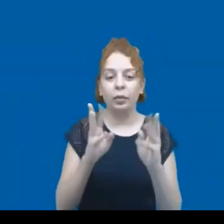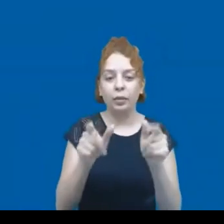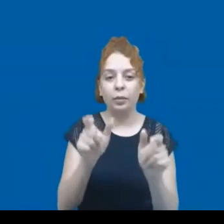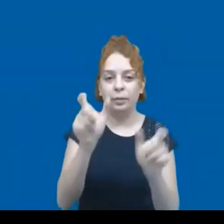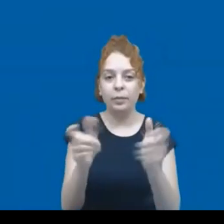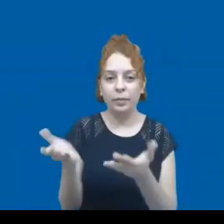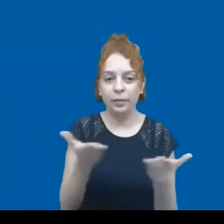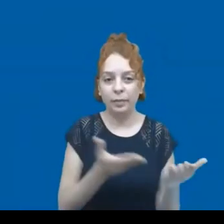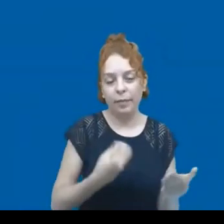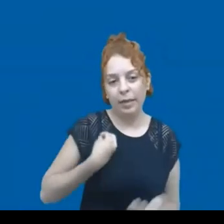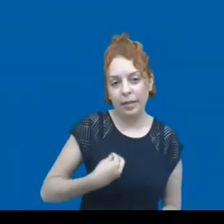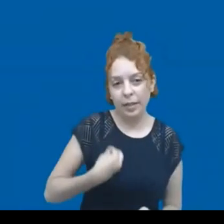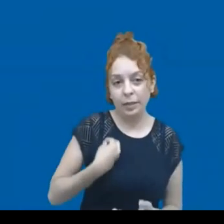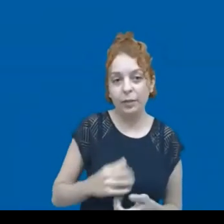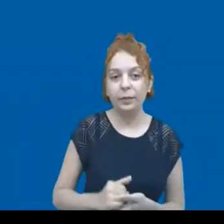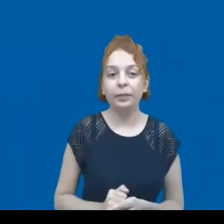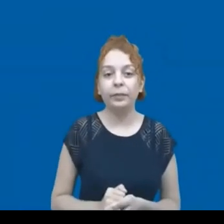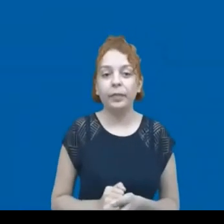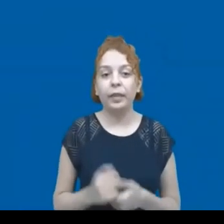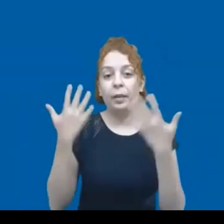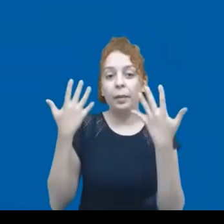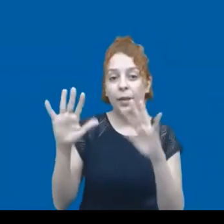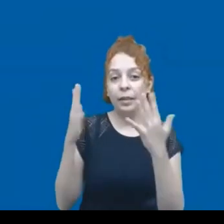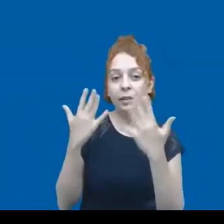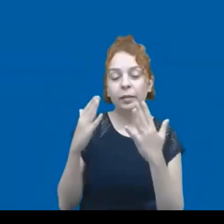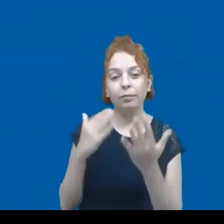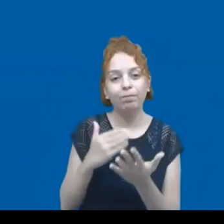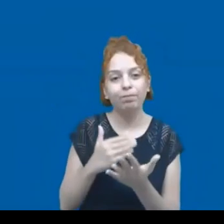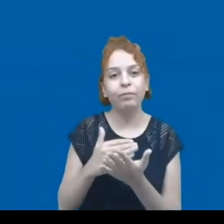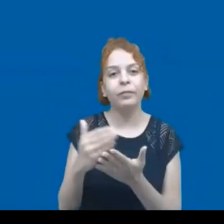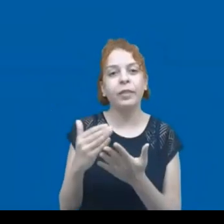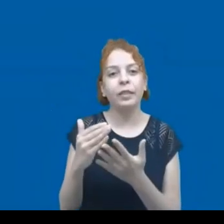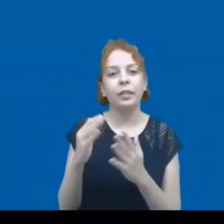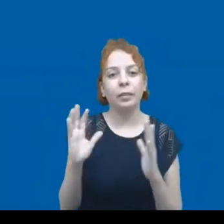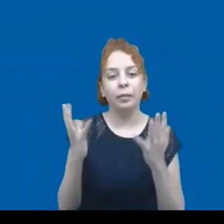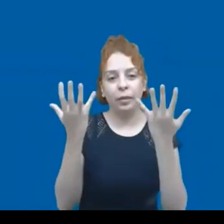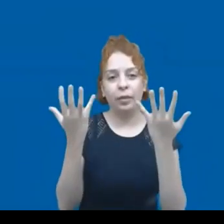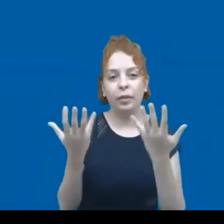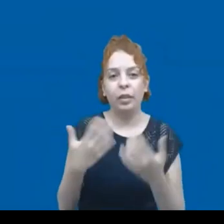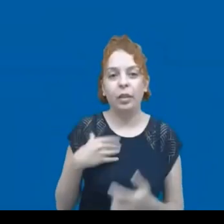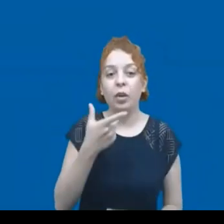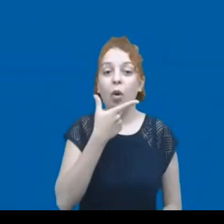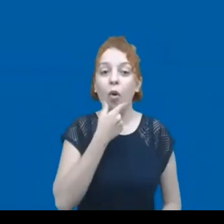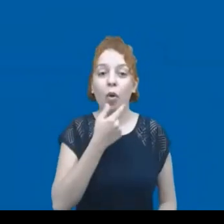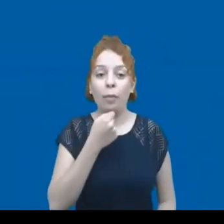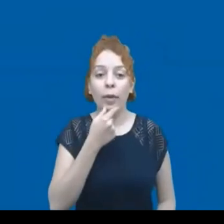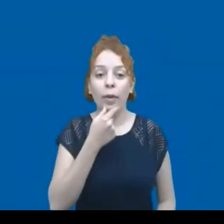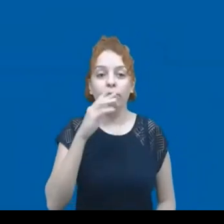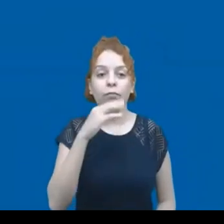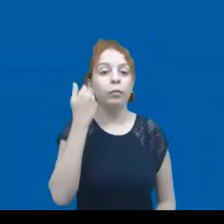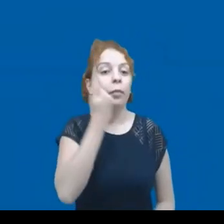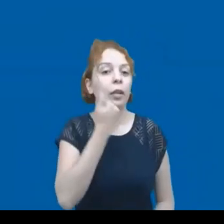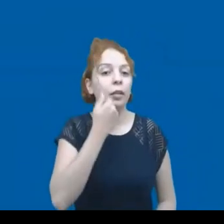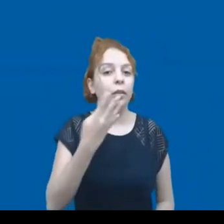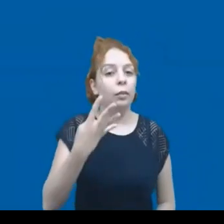Booba, os colegas que estão aqui nesse encontro, e parabenizar pela iniciativa. Eu queria também fazer a minha descrição. Eu sou um homem branco, de 45